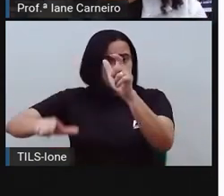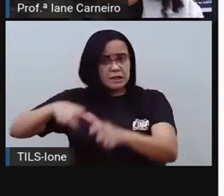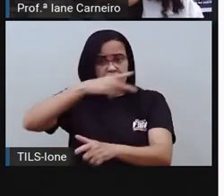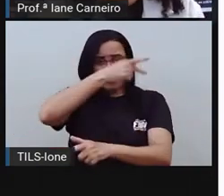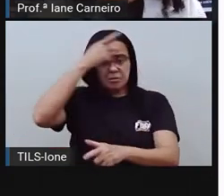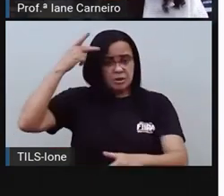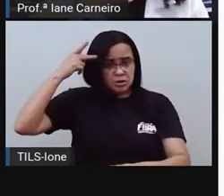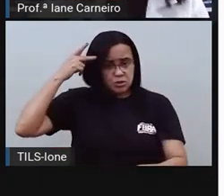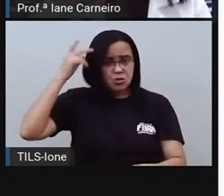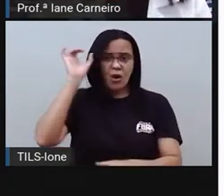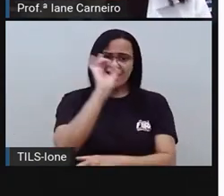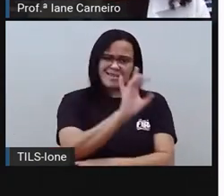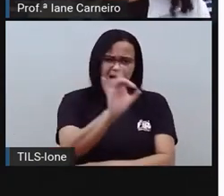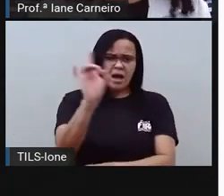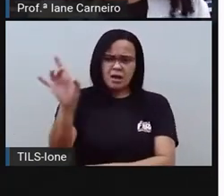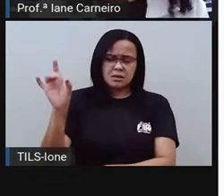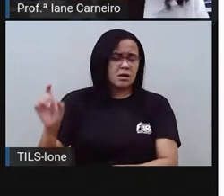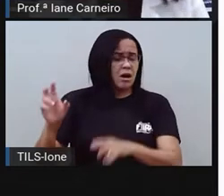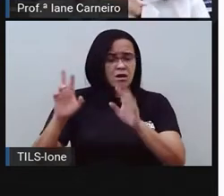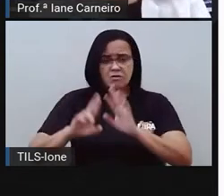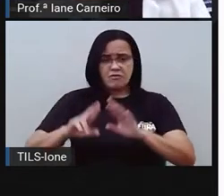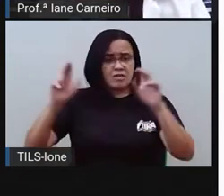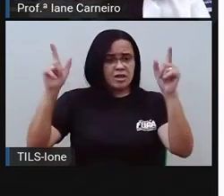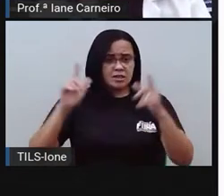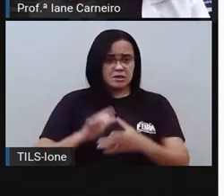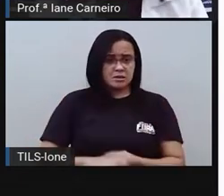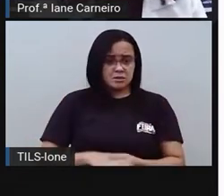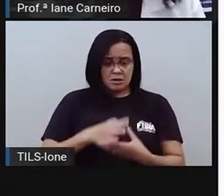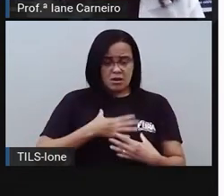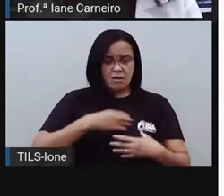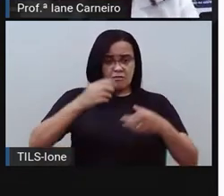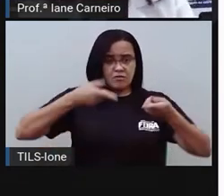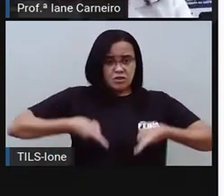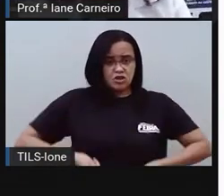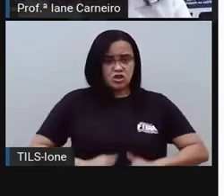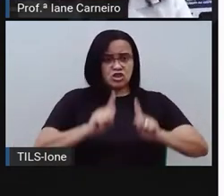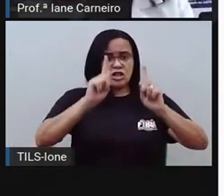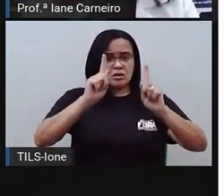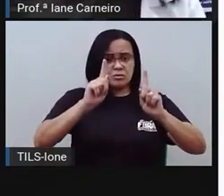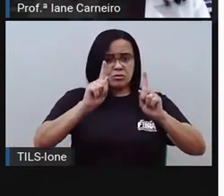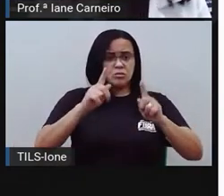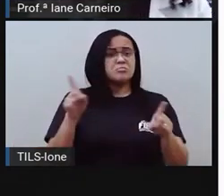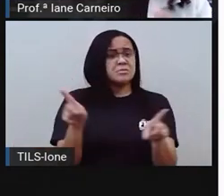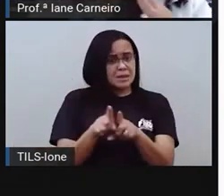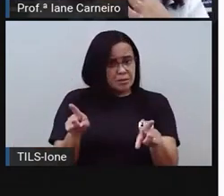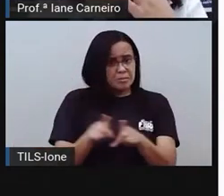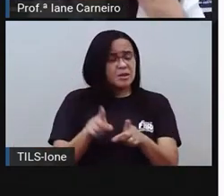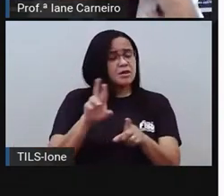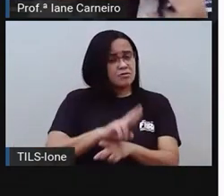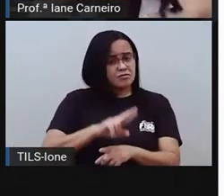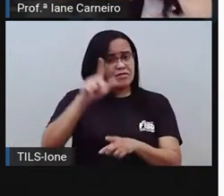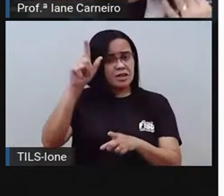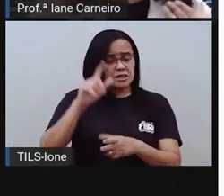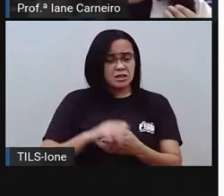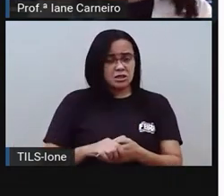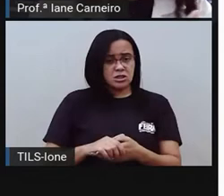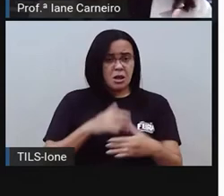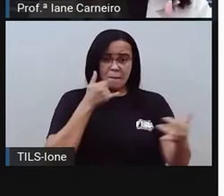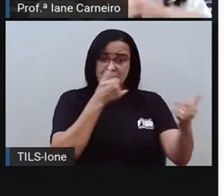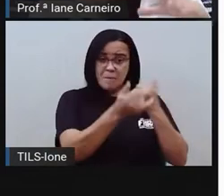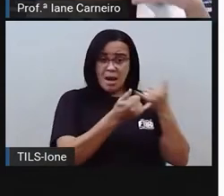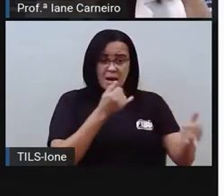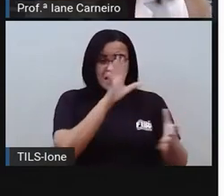gêmeo, quem tem irmão gêmeo, eles são diferentes. Sabiam disso? Mesmo eles se partindo,